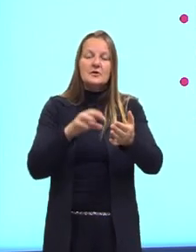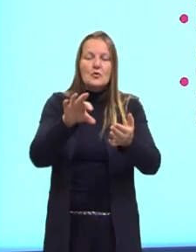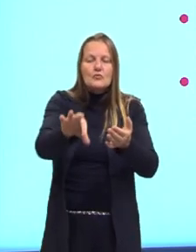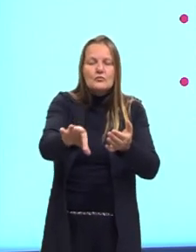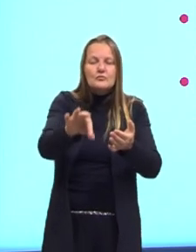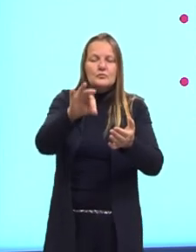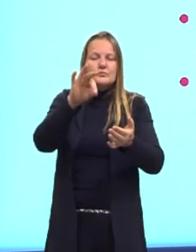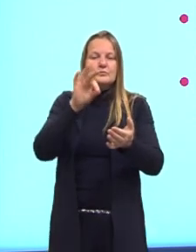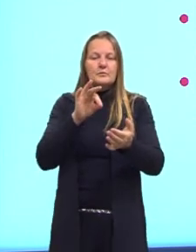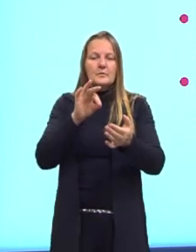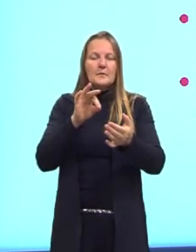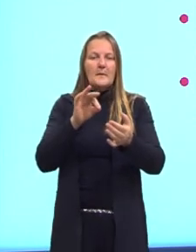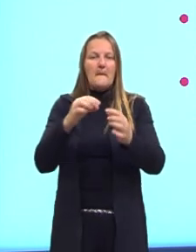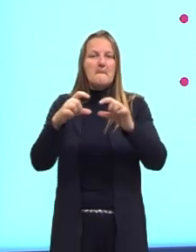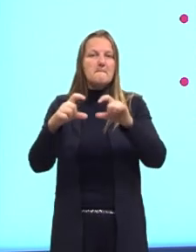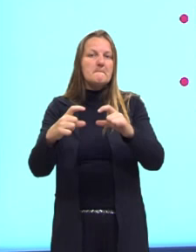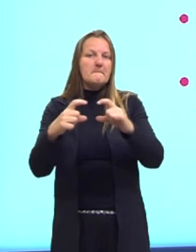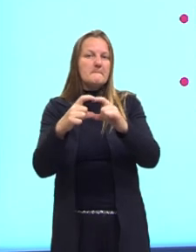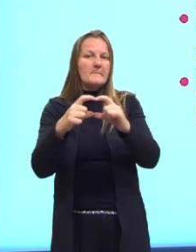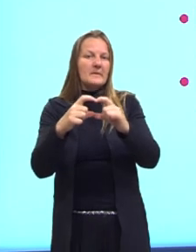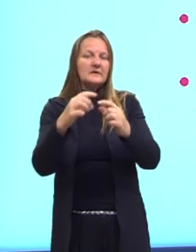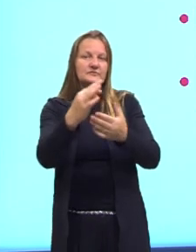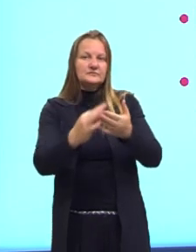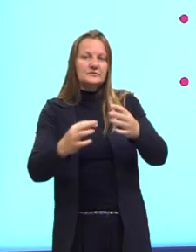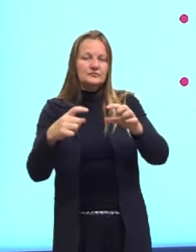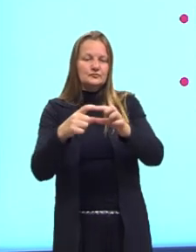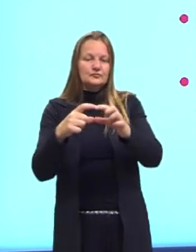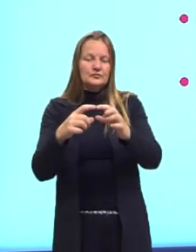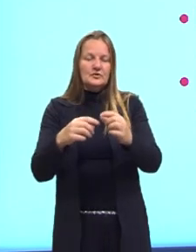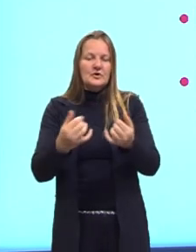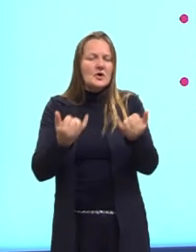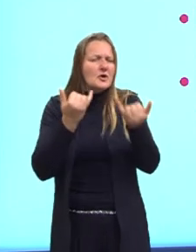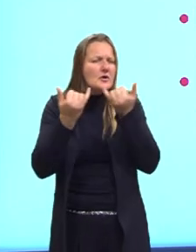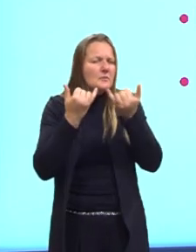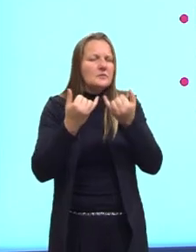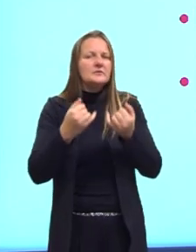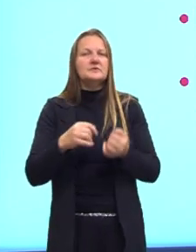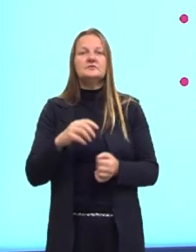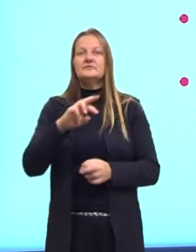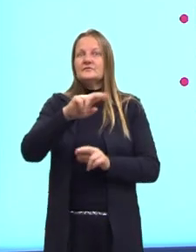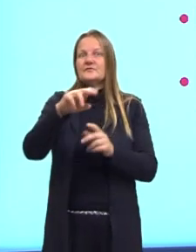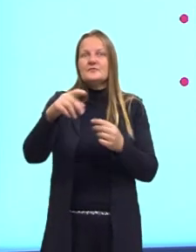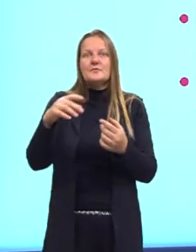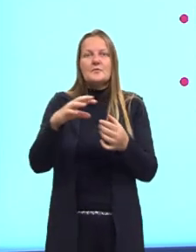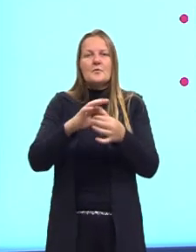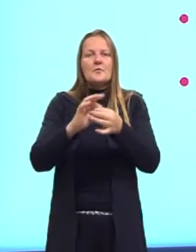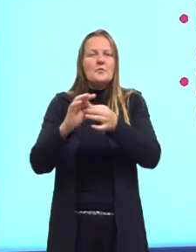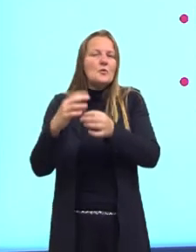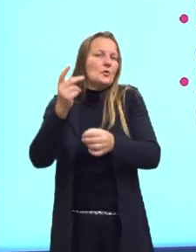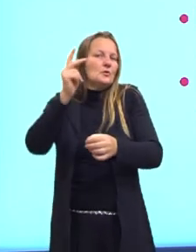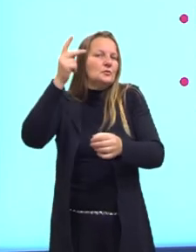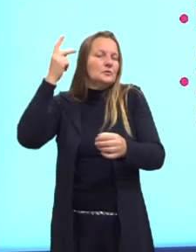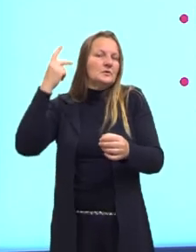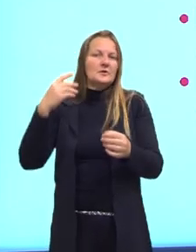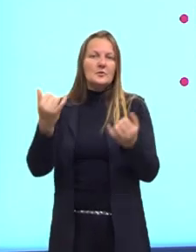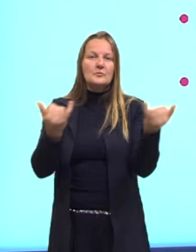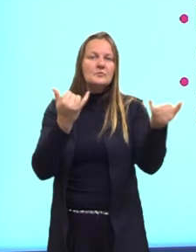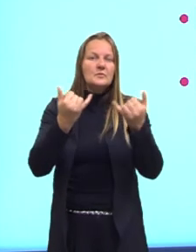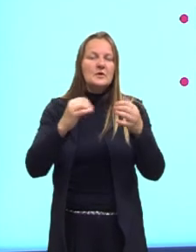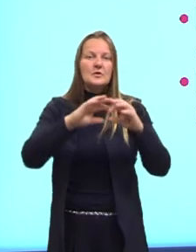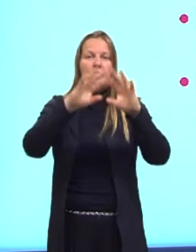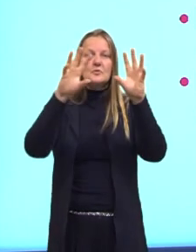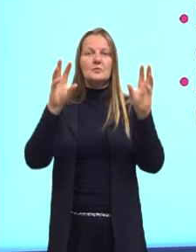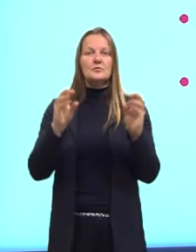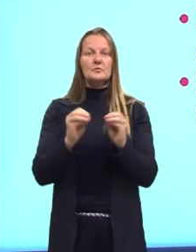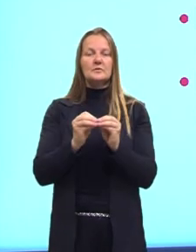pedacinho aí de uma revista, onde tem a reportagem, notícias de uma determinada época, até para sintetizar